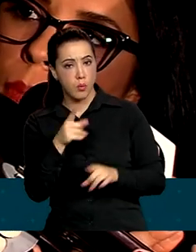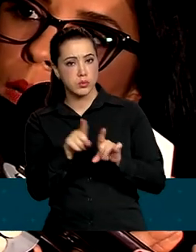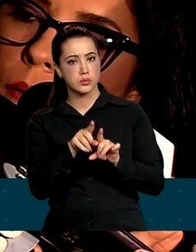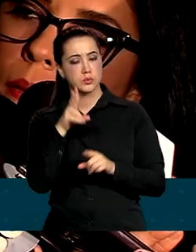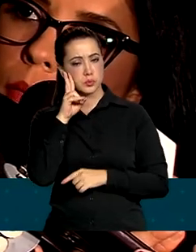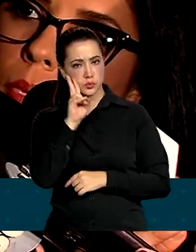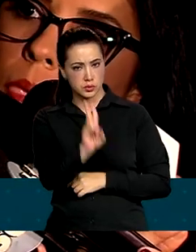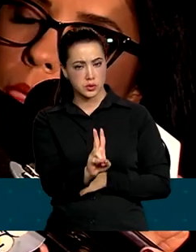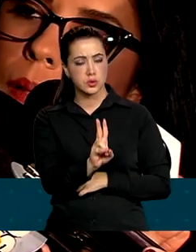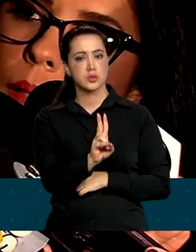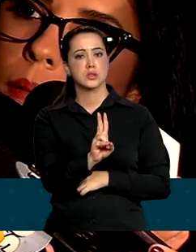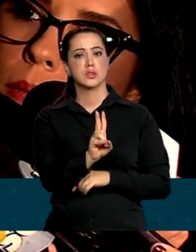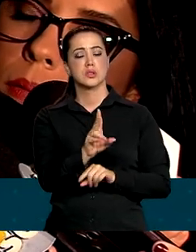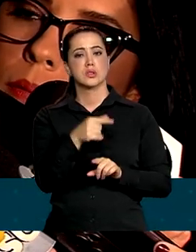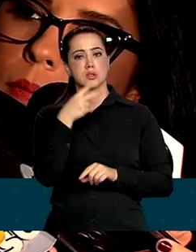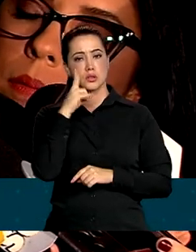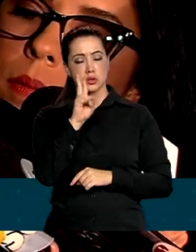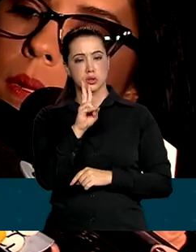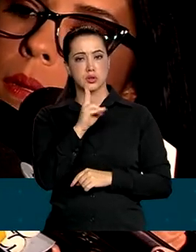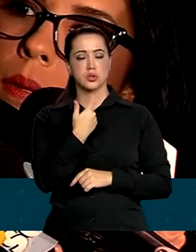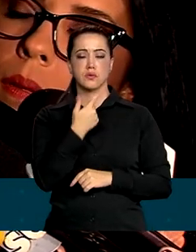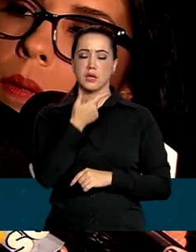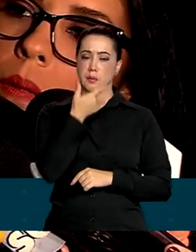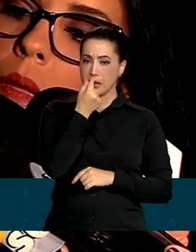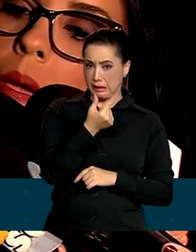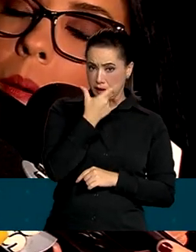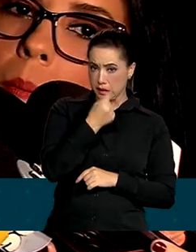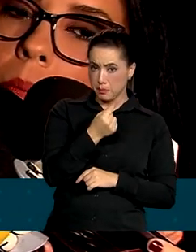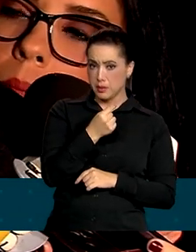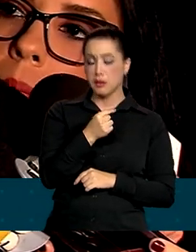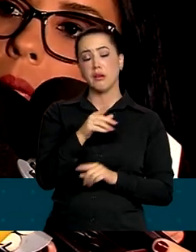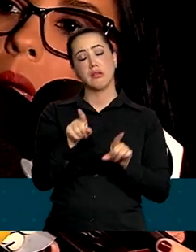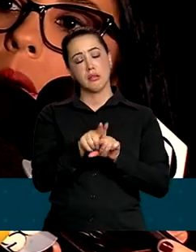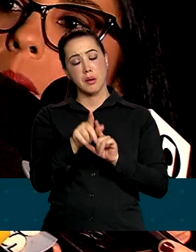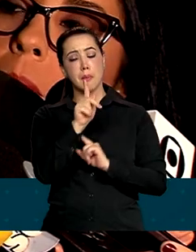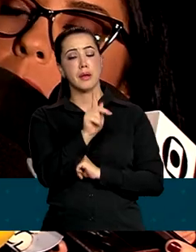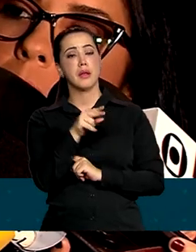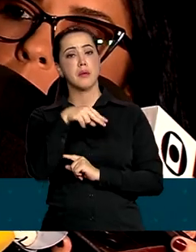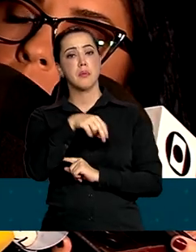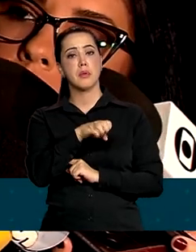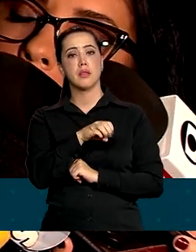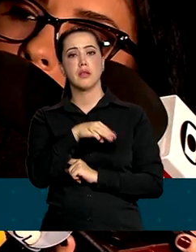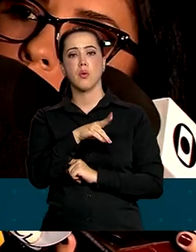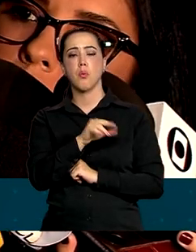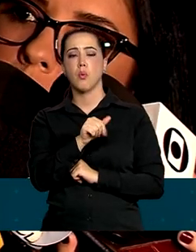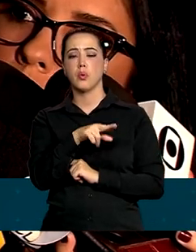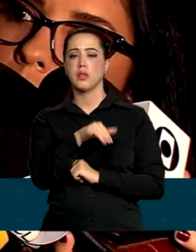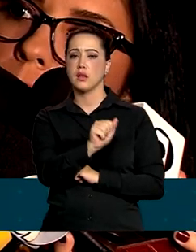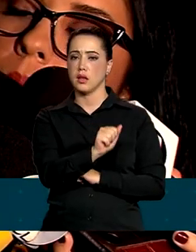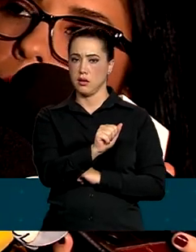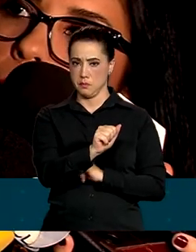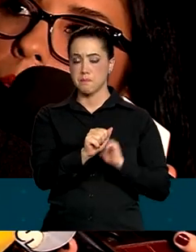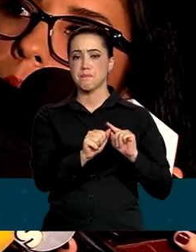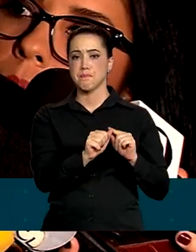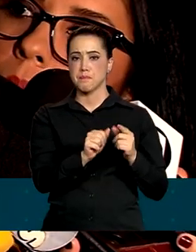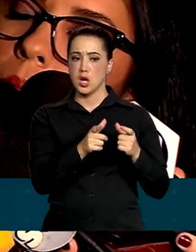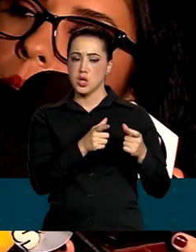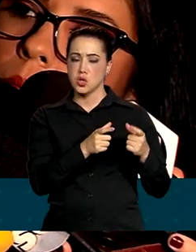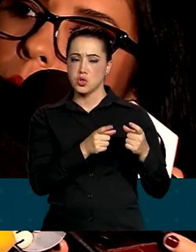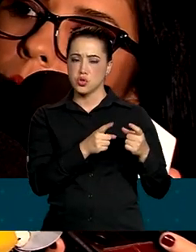coberto com a medicação, tanto para a gripe da influenza A, quanto para essa pneumonia bacteriana. Então, vamos conversar um pouco como que ele pensa